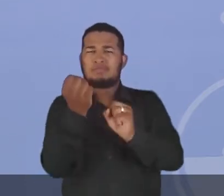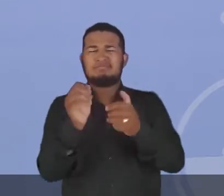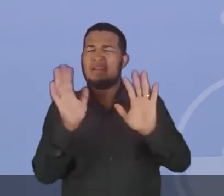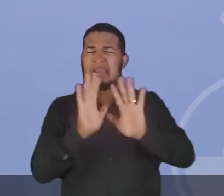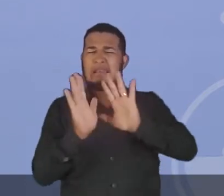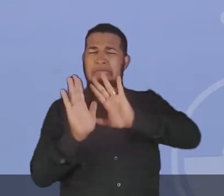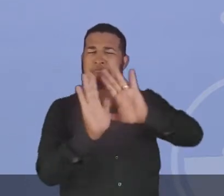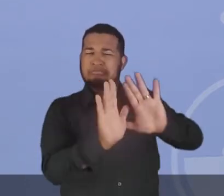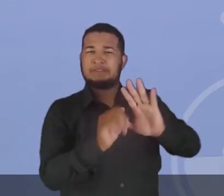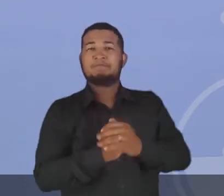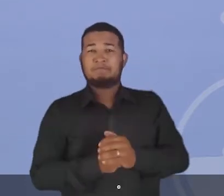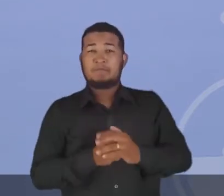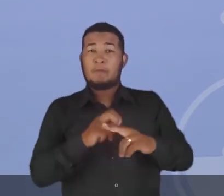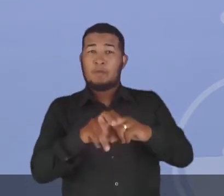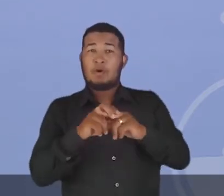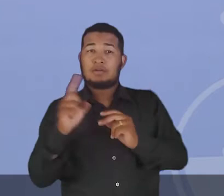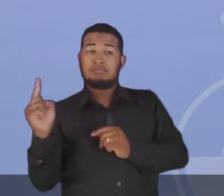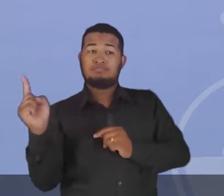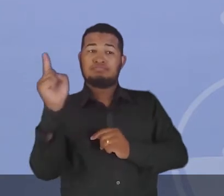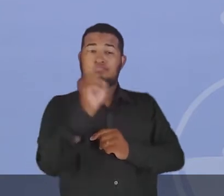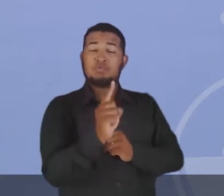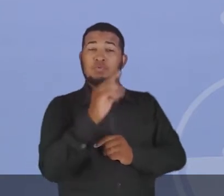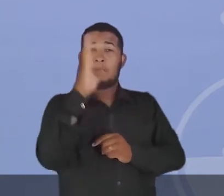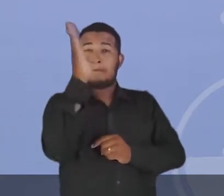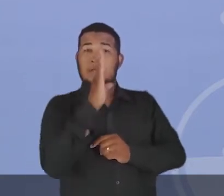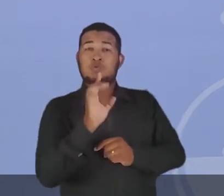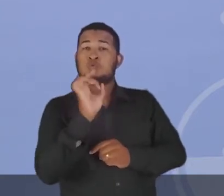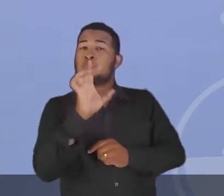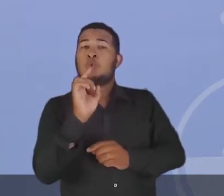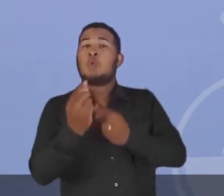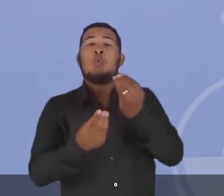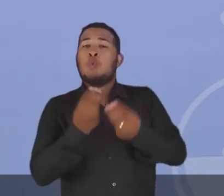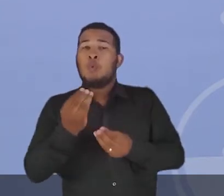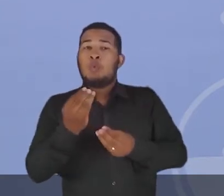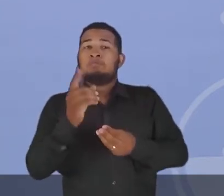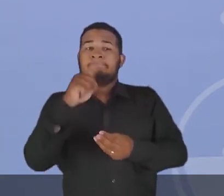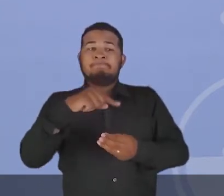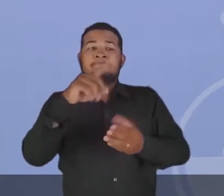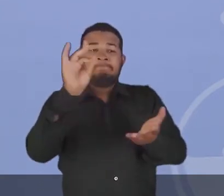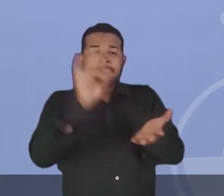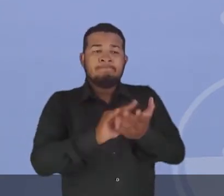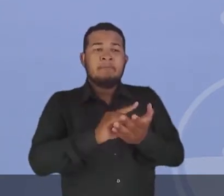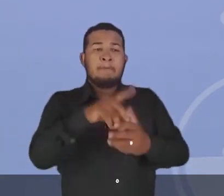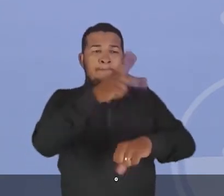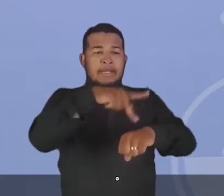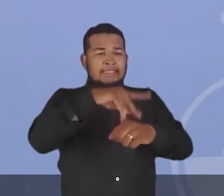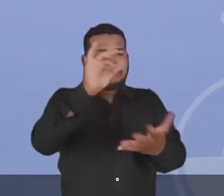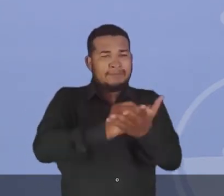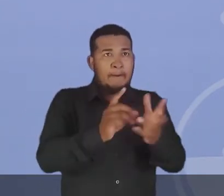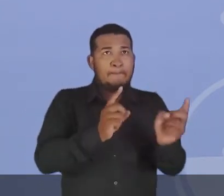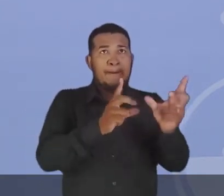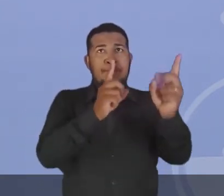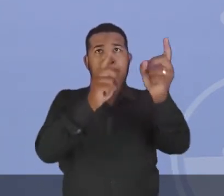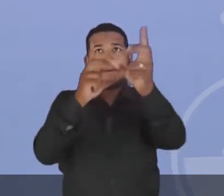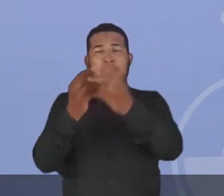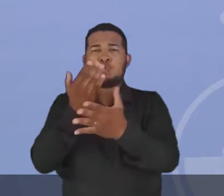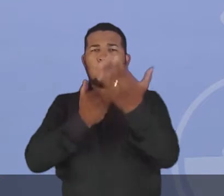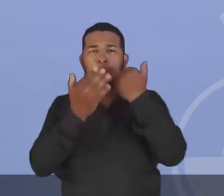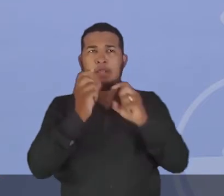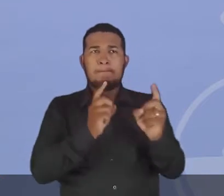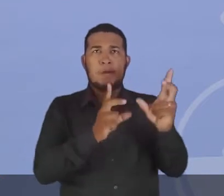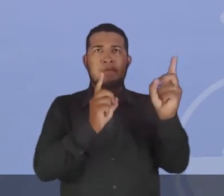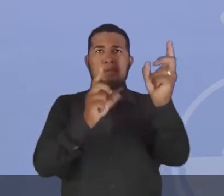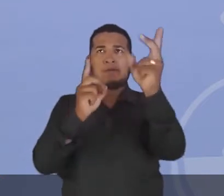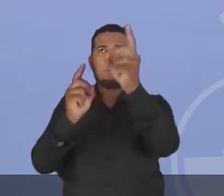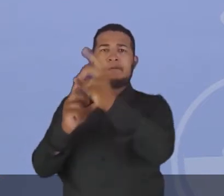importância. Já que, de certa forma, o Brasil foi definido como um país exportador de alimento.